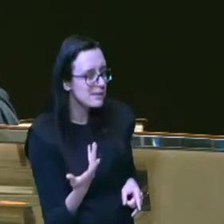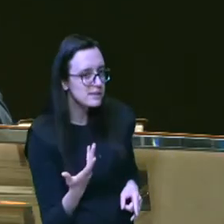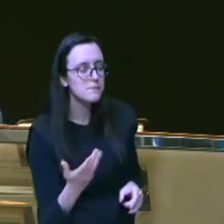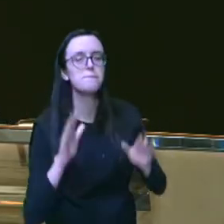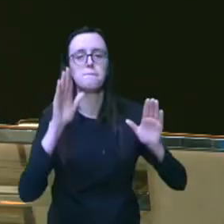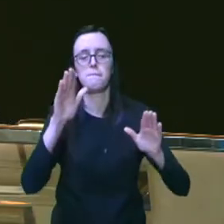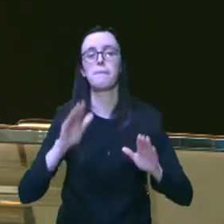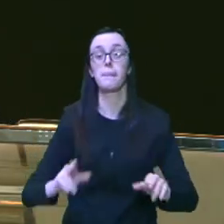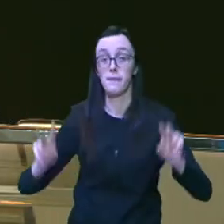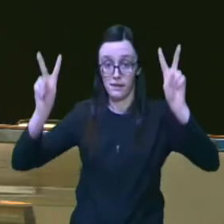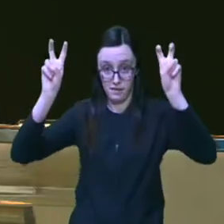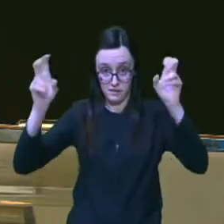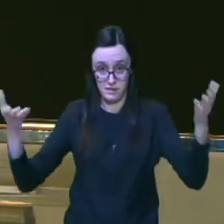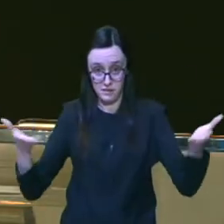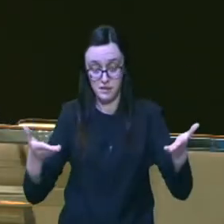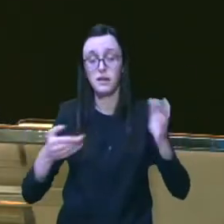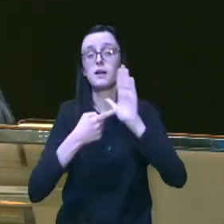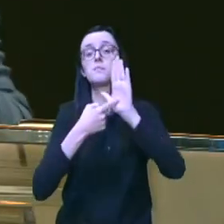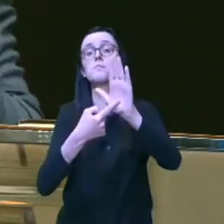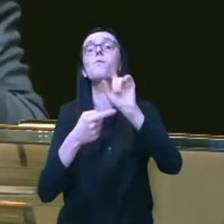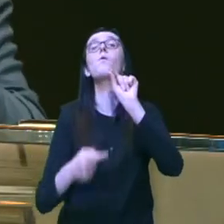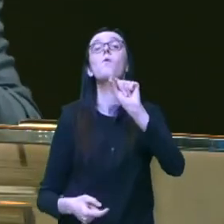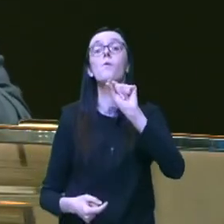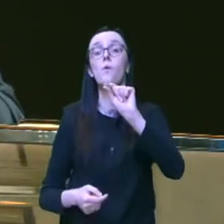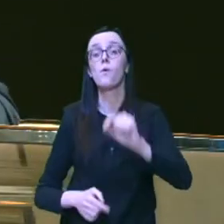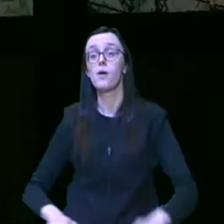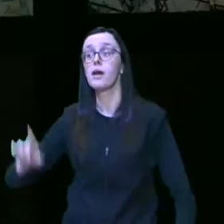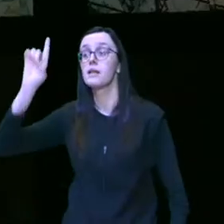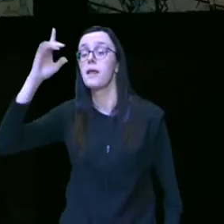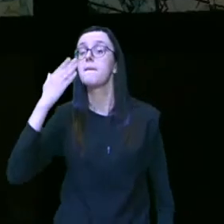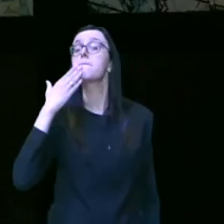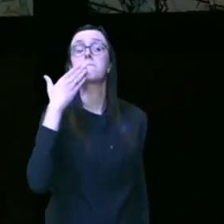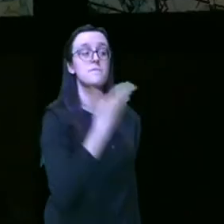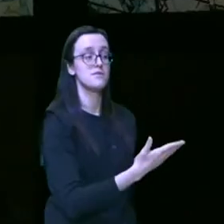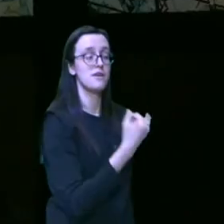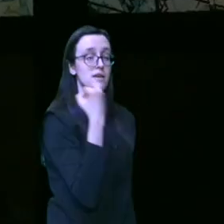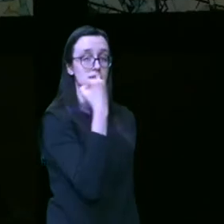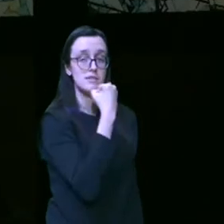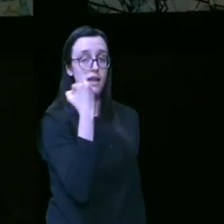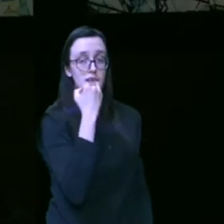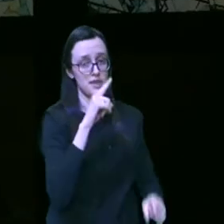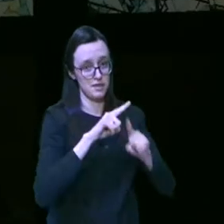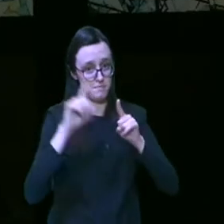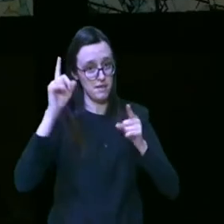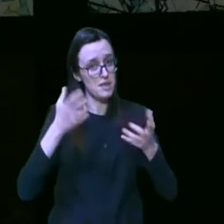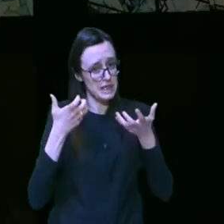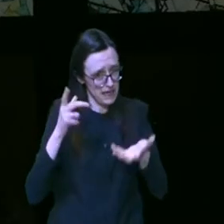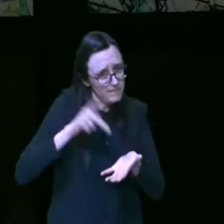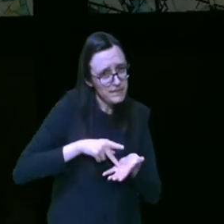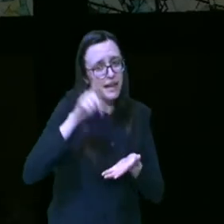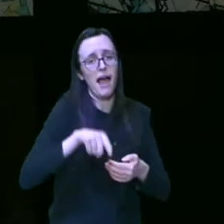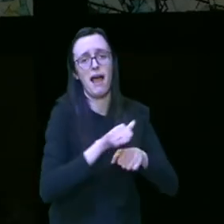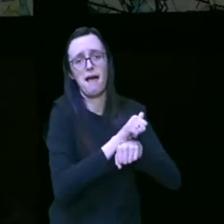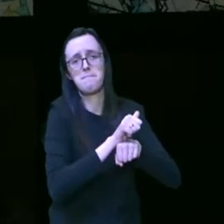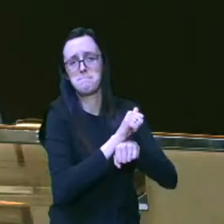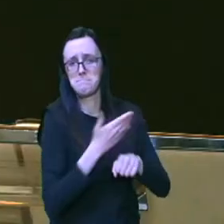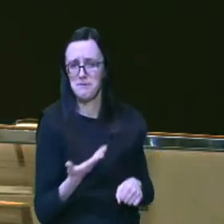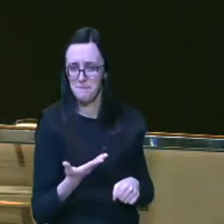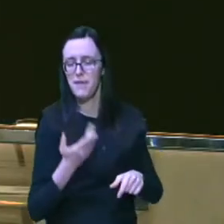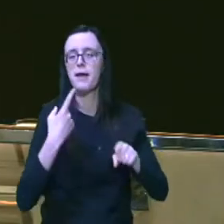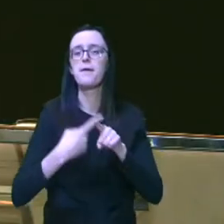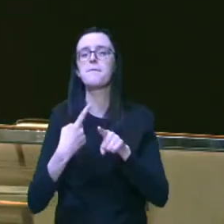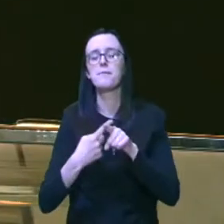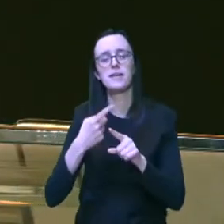o título dessa mensagem vai dizer o seguinte Deus pediu Isaac mas ele queria Abraão porque na realidade